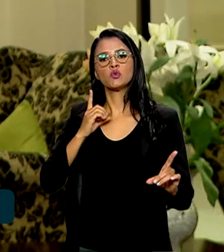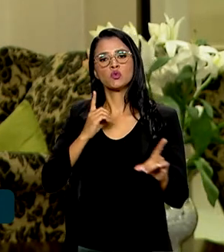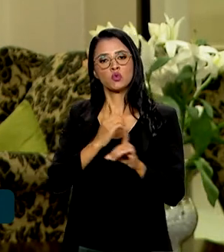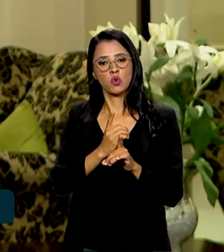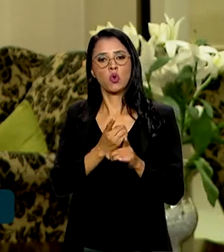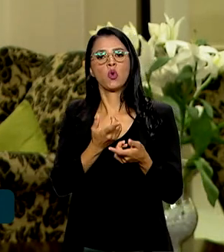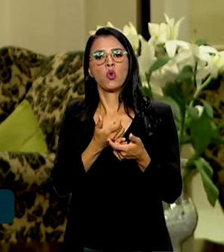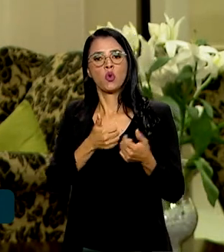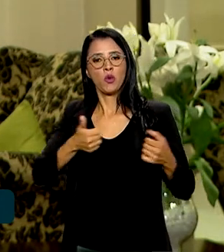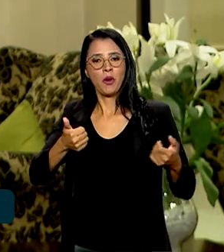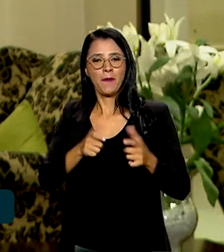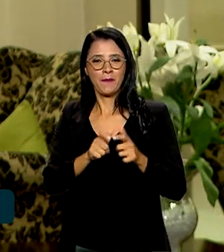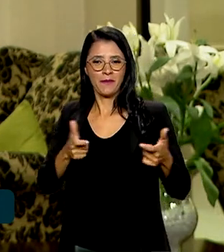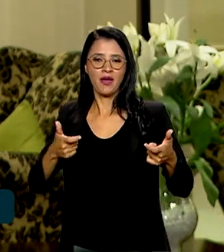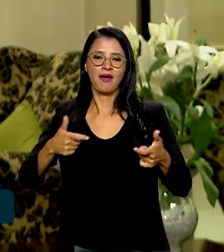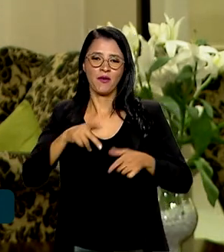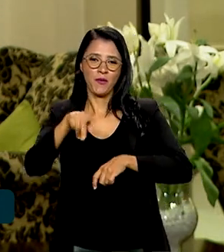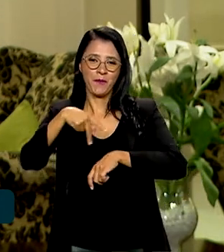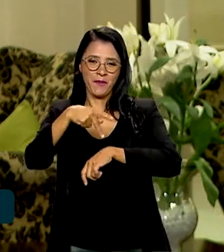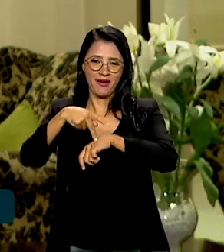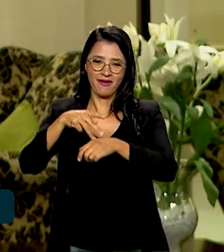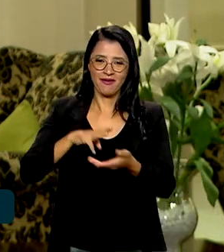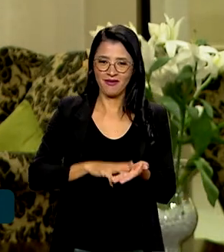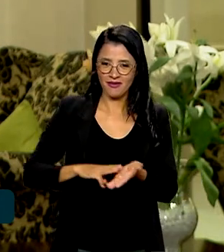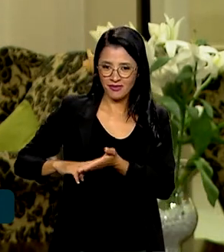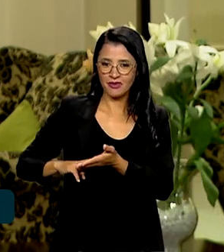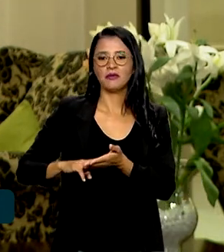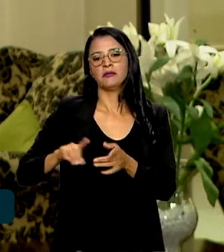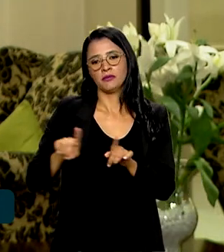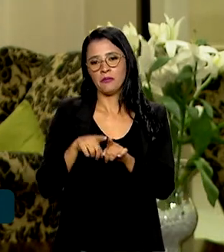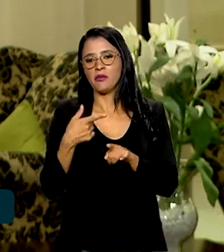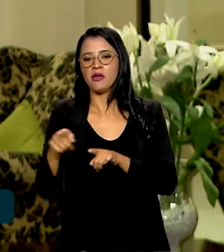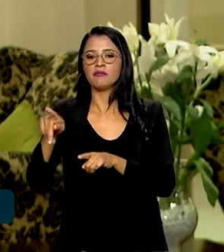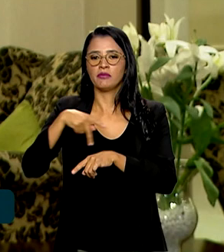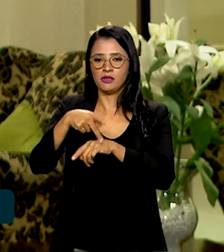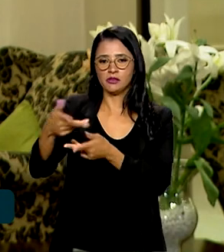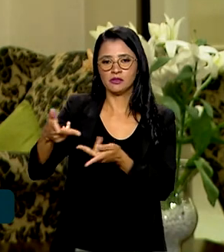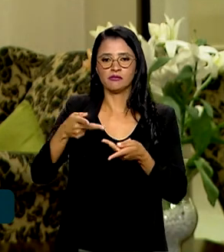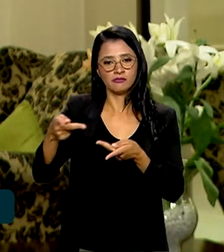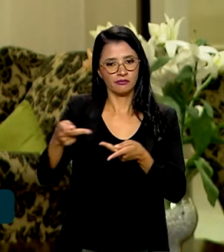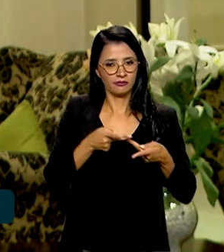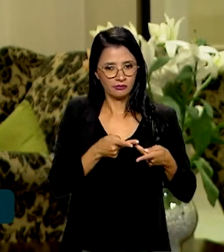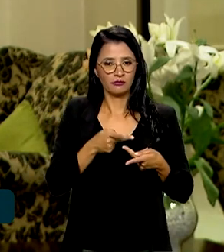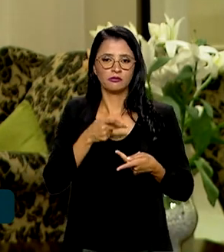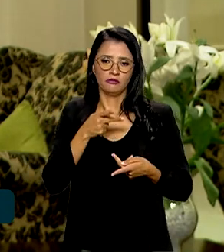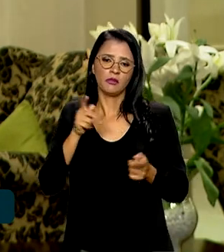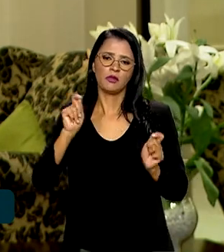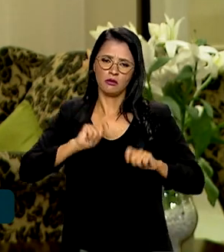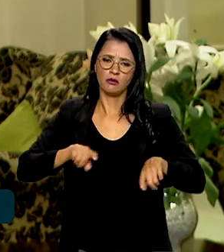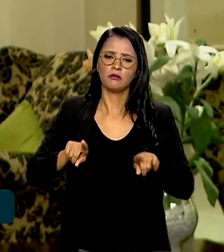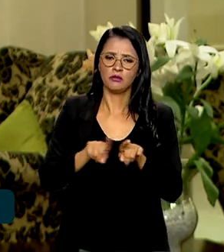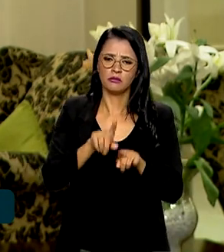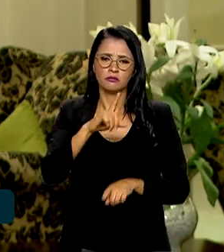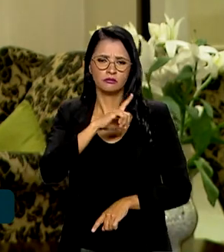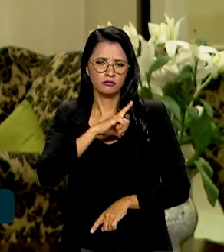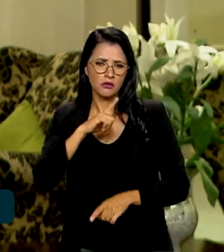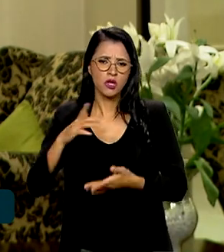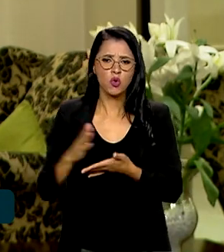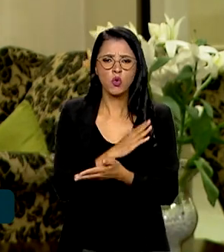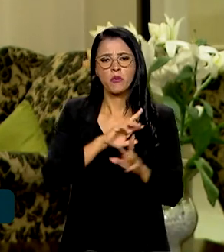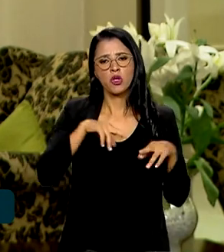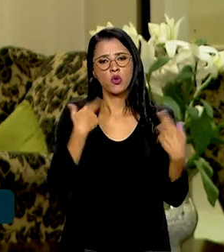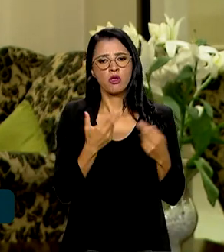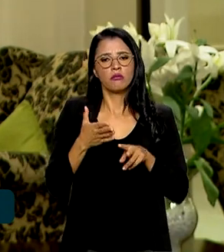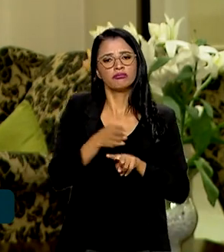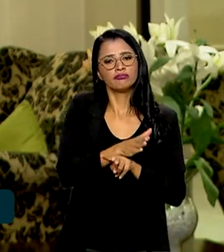estendido com os países membros do BRICS e países convidados. Estão previstas também algumas reuniões